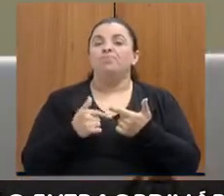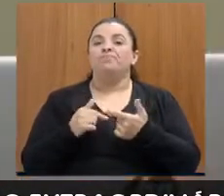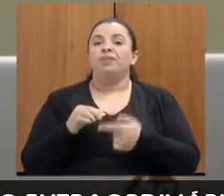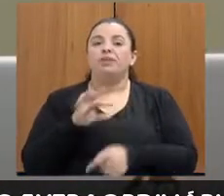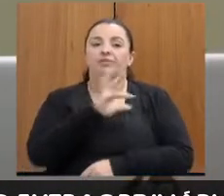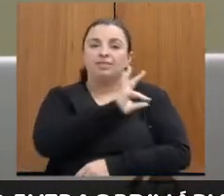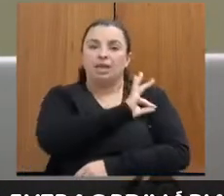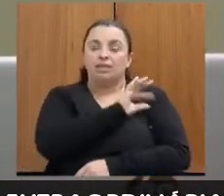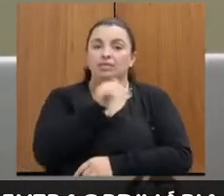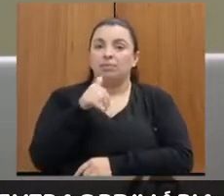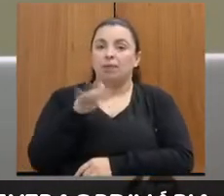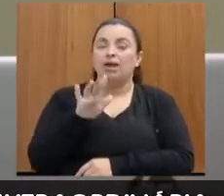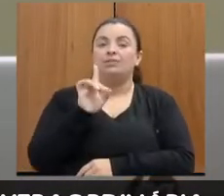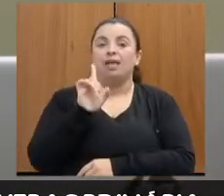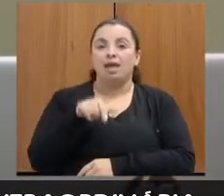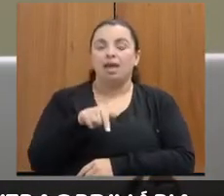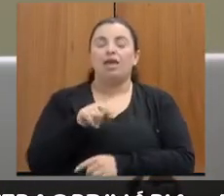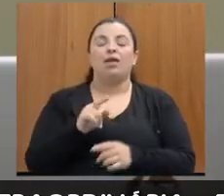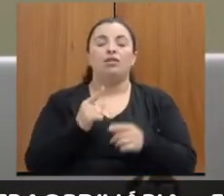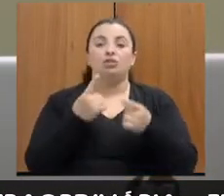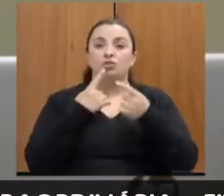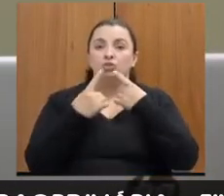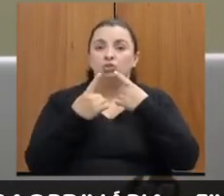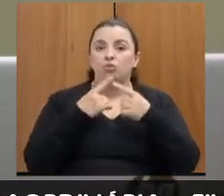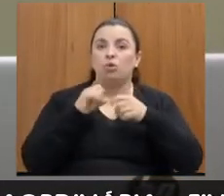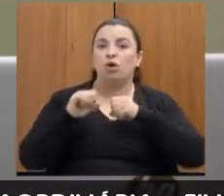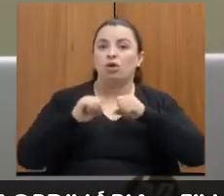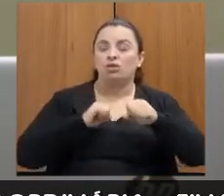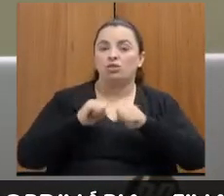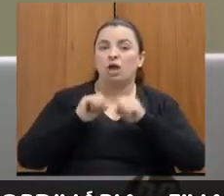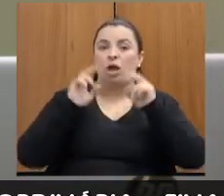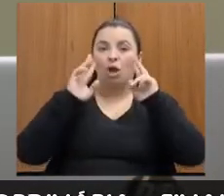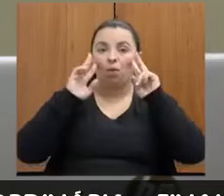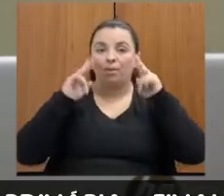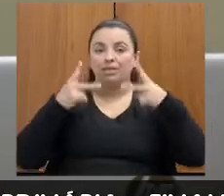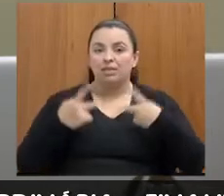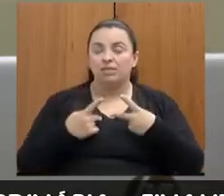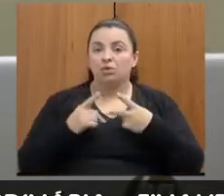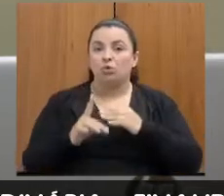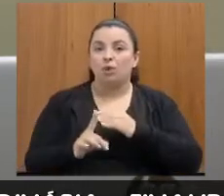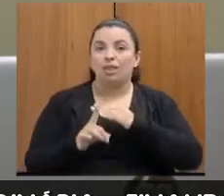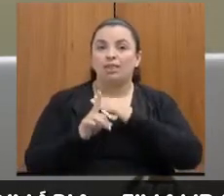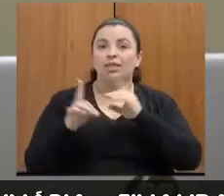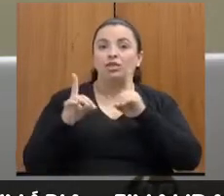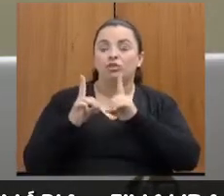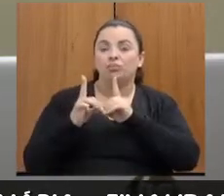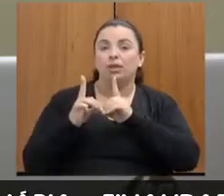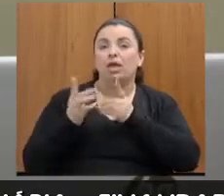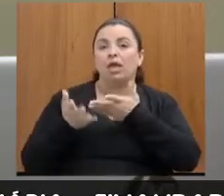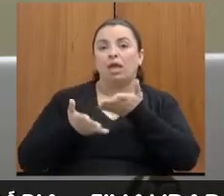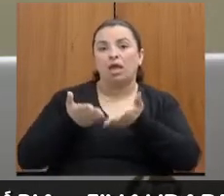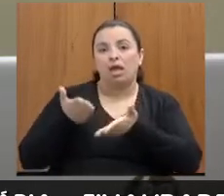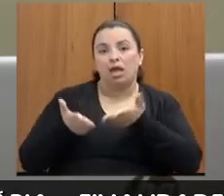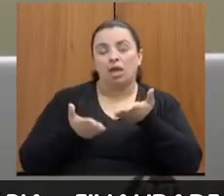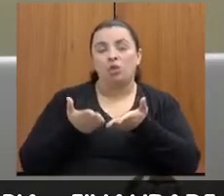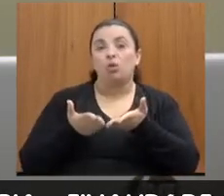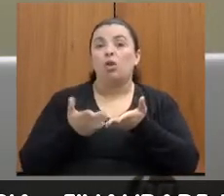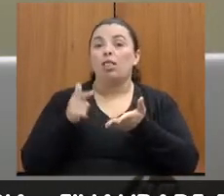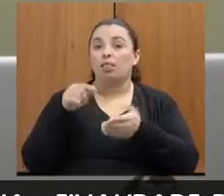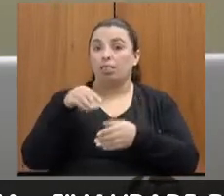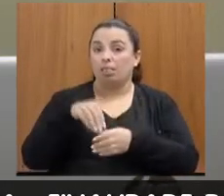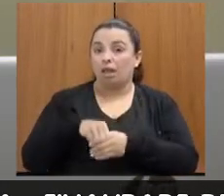é debater a humanização do atendimento e do trabalho e realizado pelas equipes multidisciplinares no âmbito das DEANs,